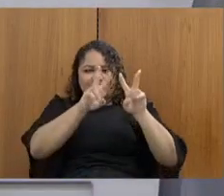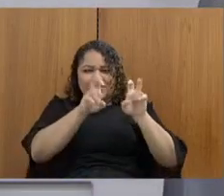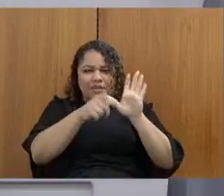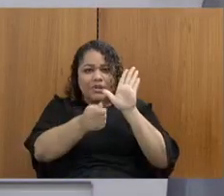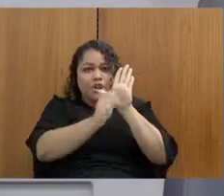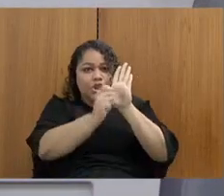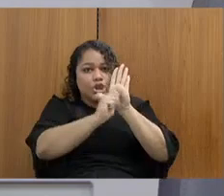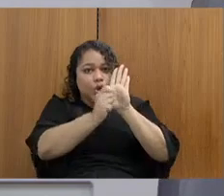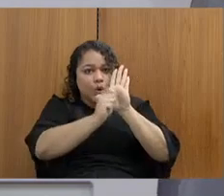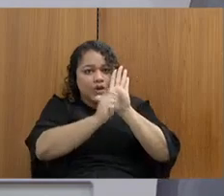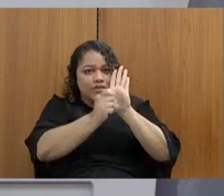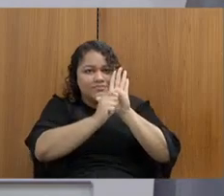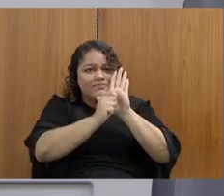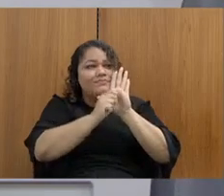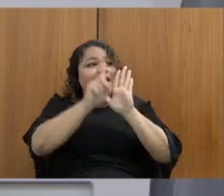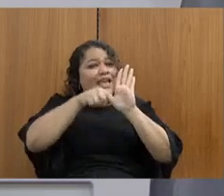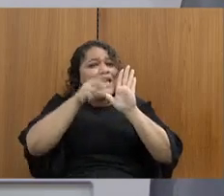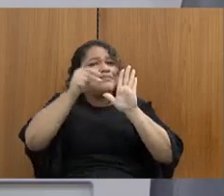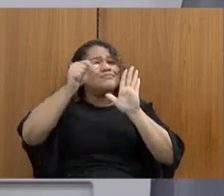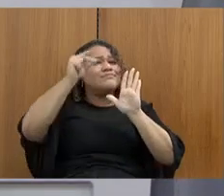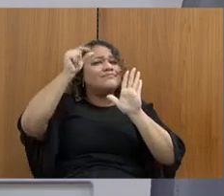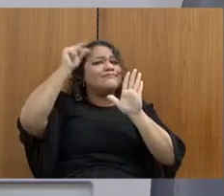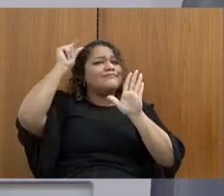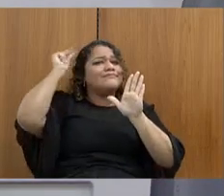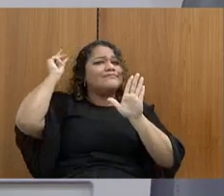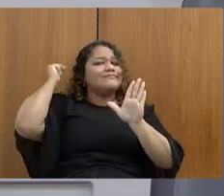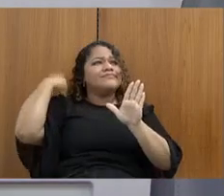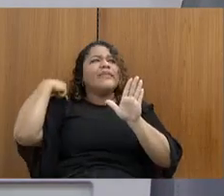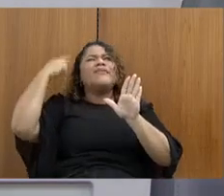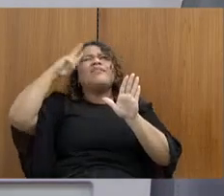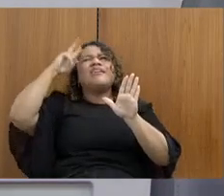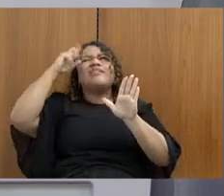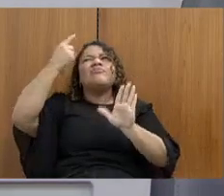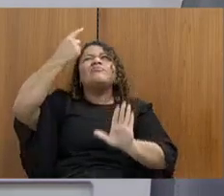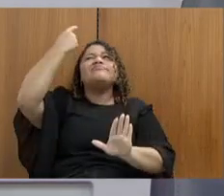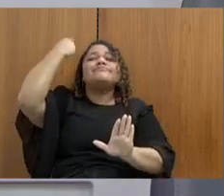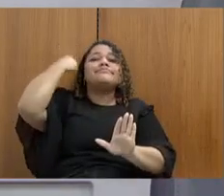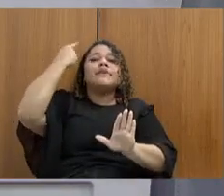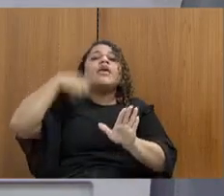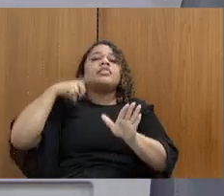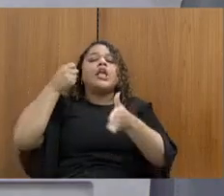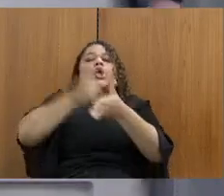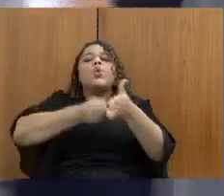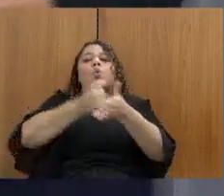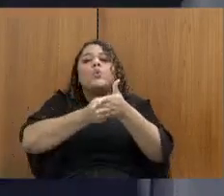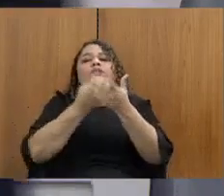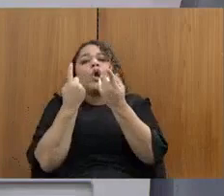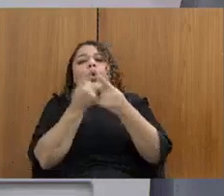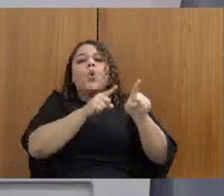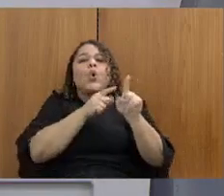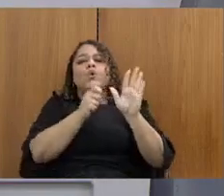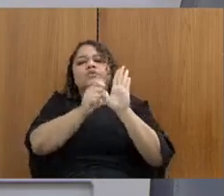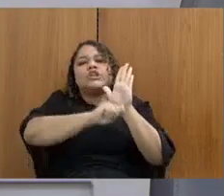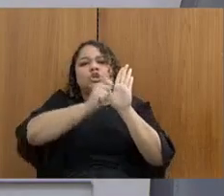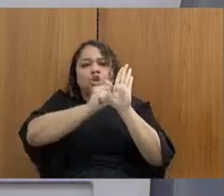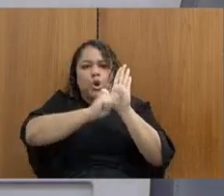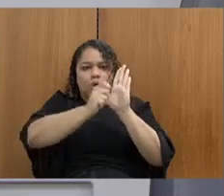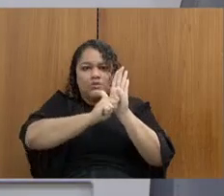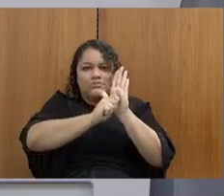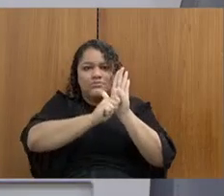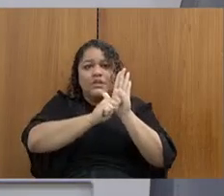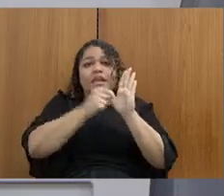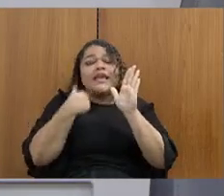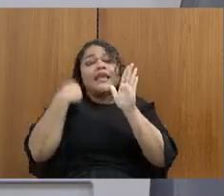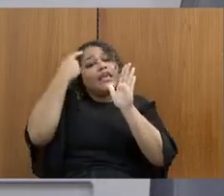é um debate antigo. Eu deixo que eu não entendo muito, a gente fala de luta contra as drogas, não isso? Eu não sei em qual momento nós